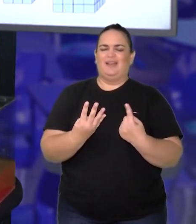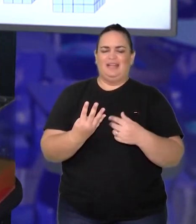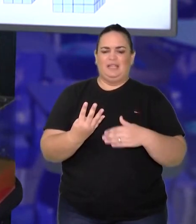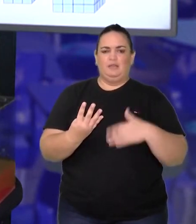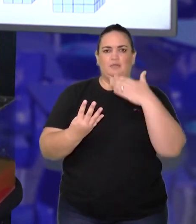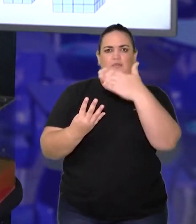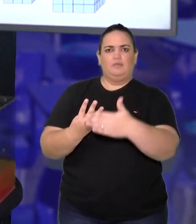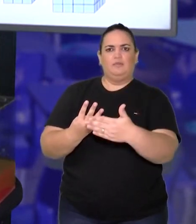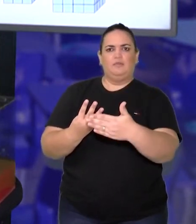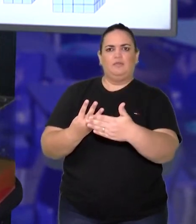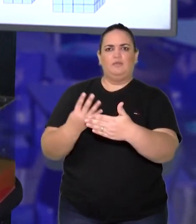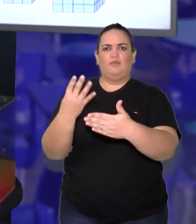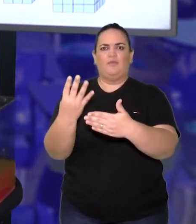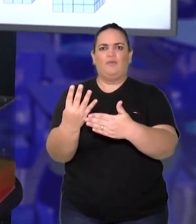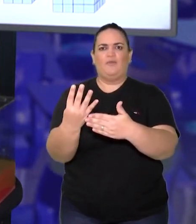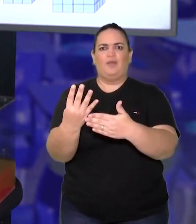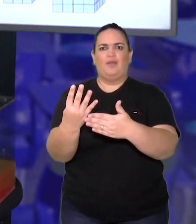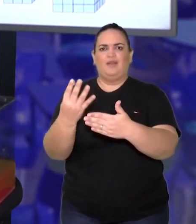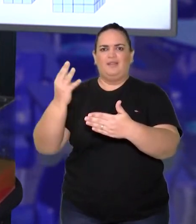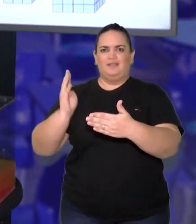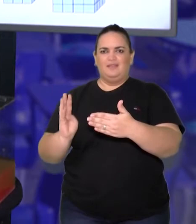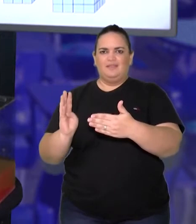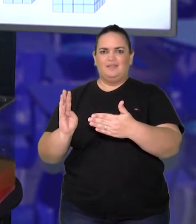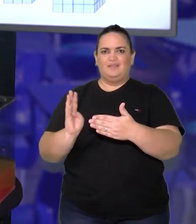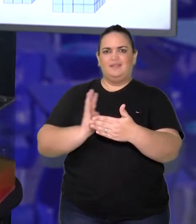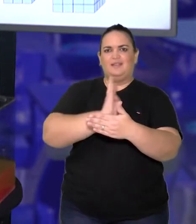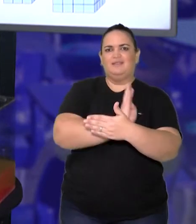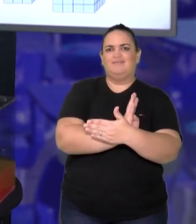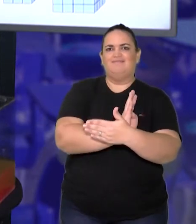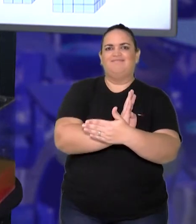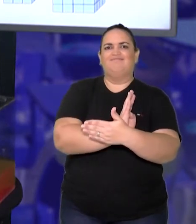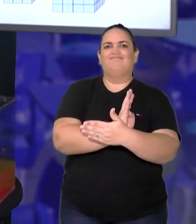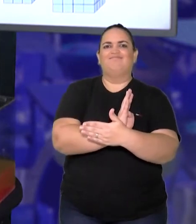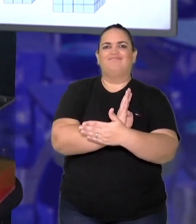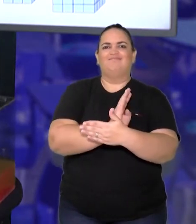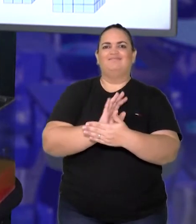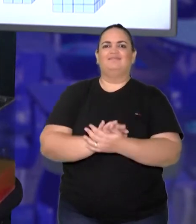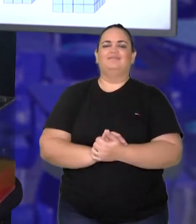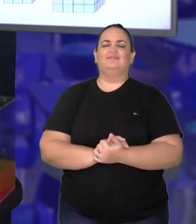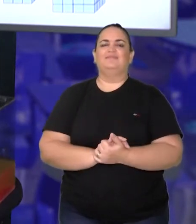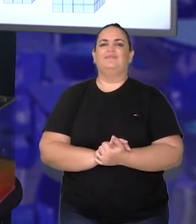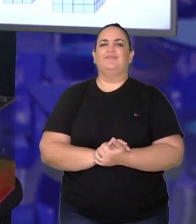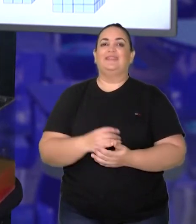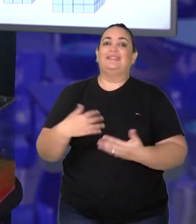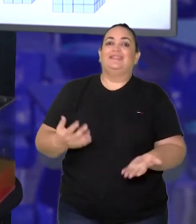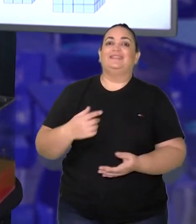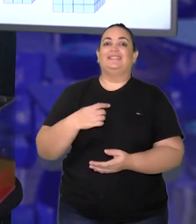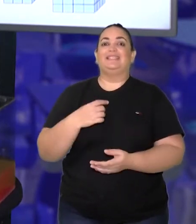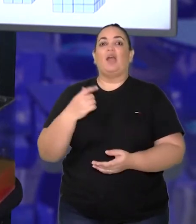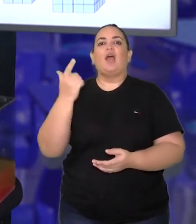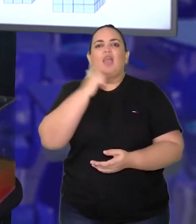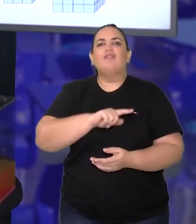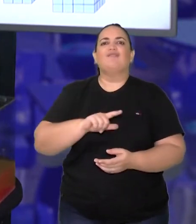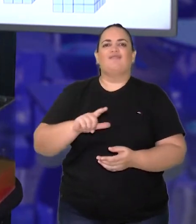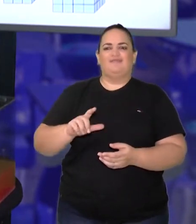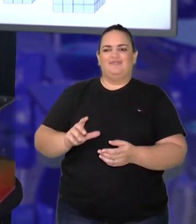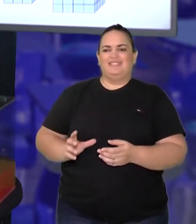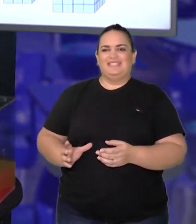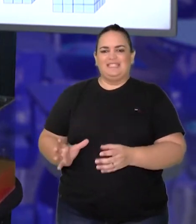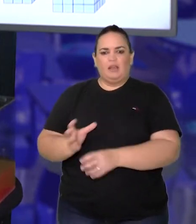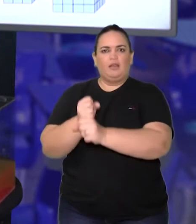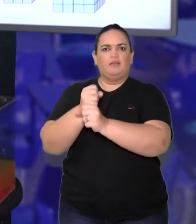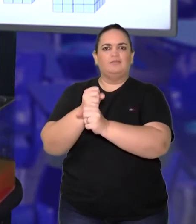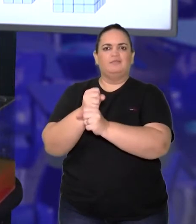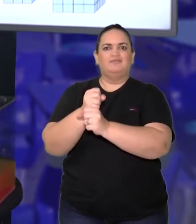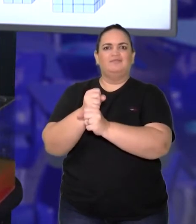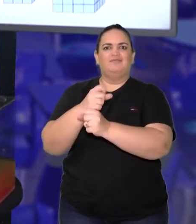mais 4 na parte externa, né? Traseira. Então, o acontece? A gente consegue fazer ali a união e verificar que